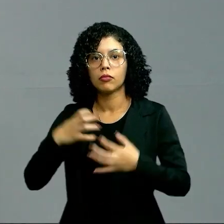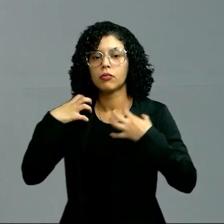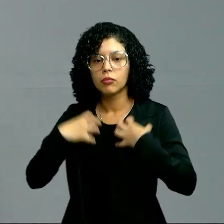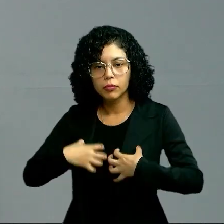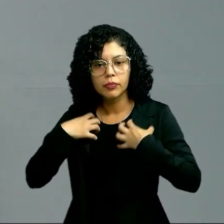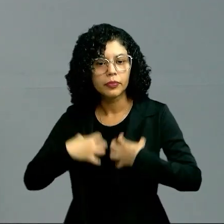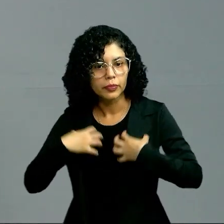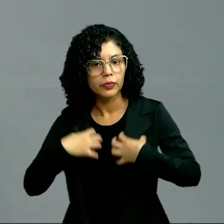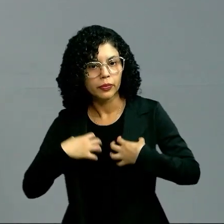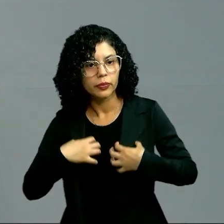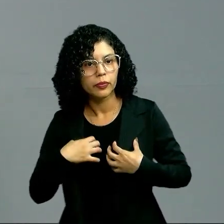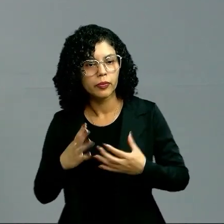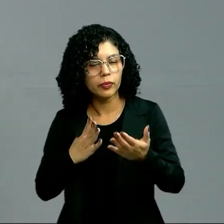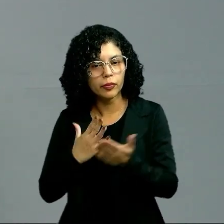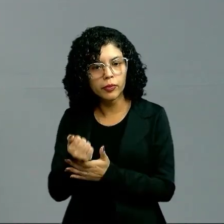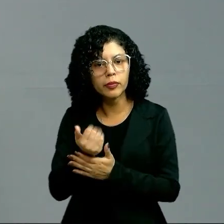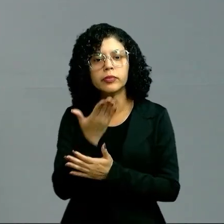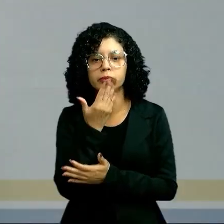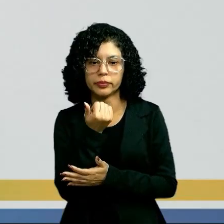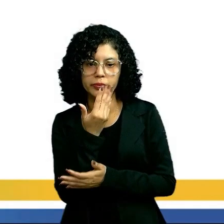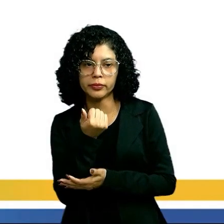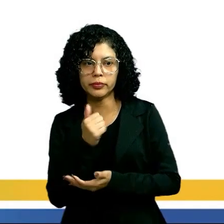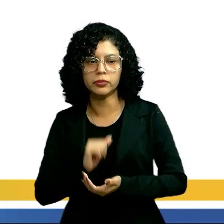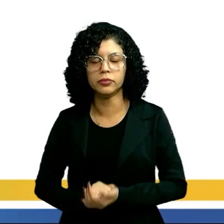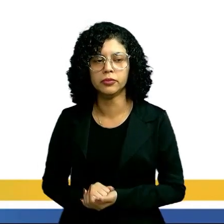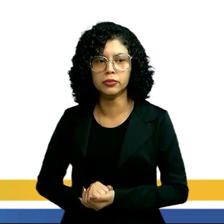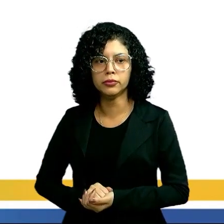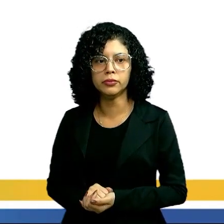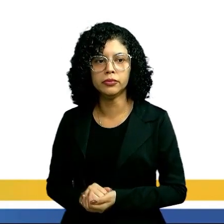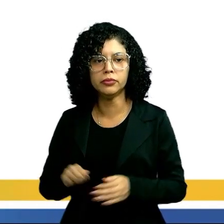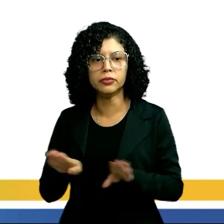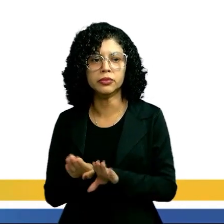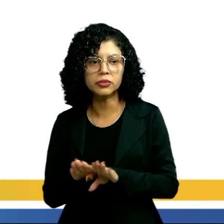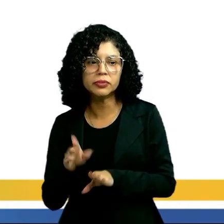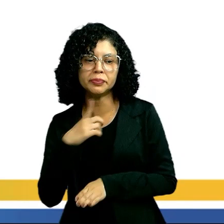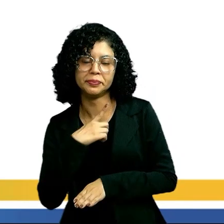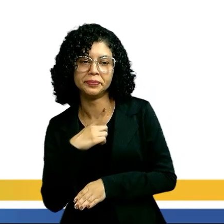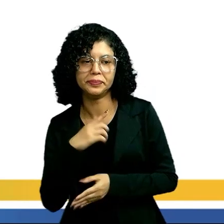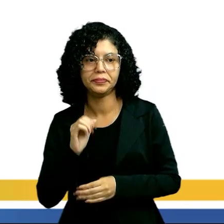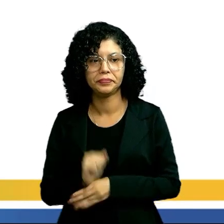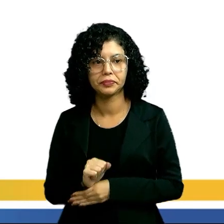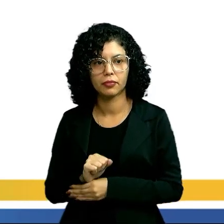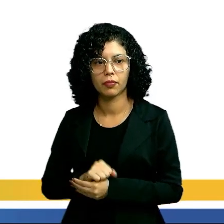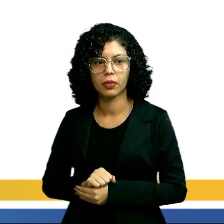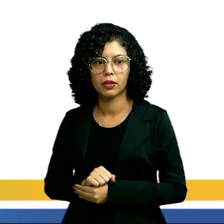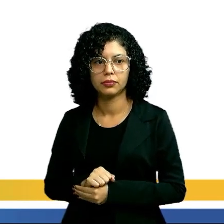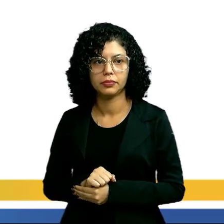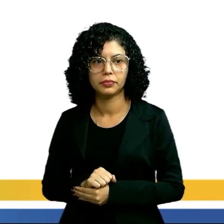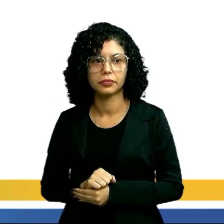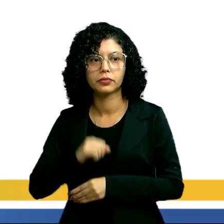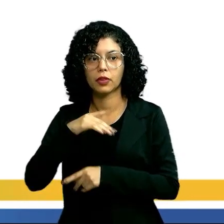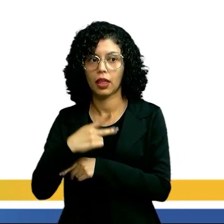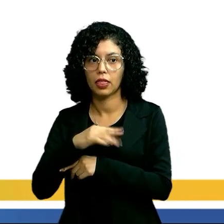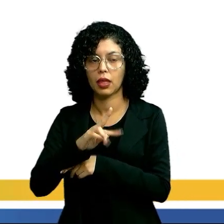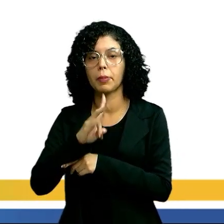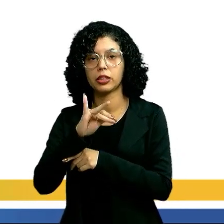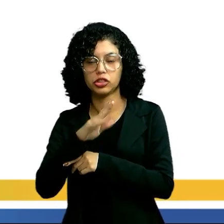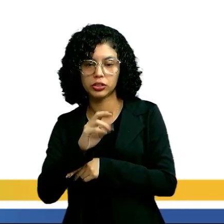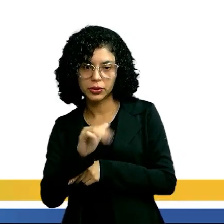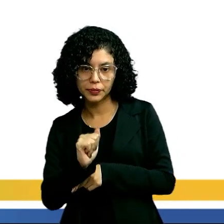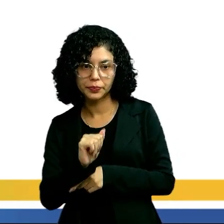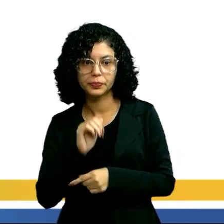Ela ajuda a buscar os alimentos, tá? Temos os metâmeros intermediários e